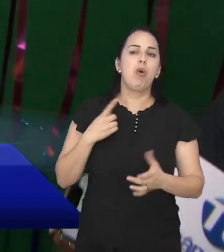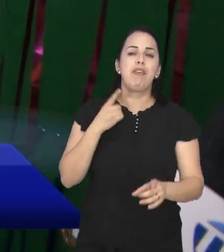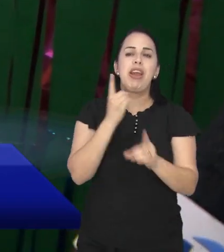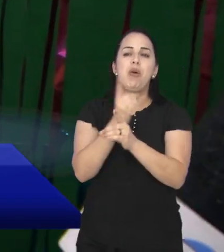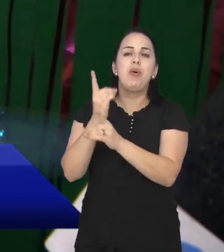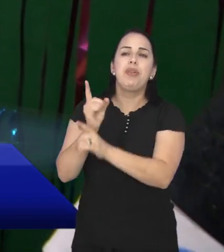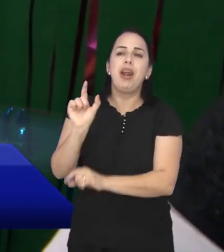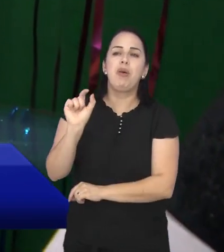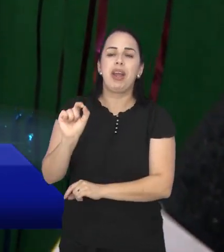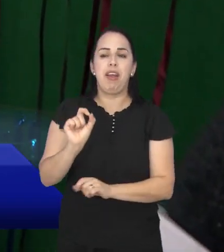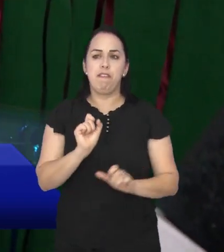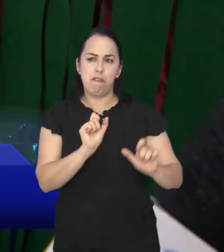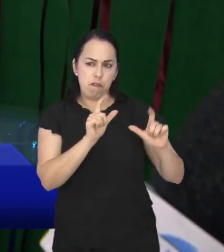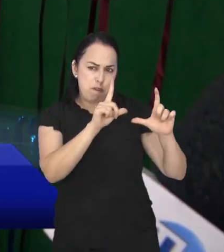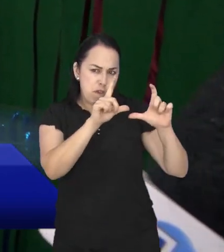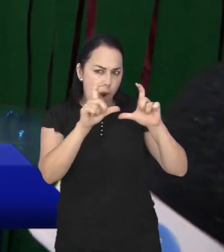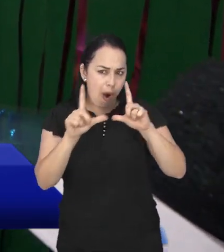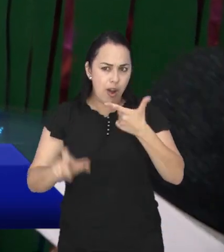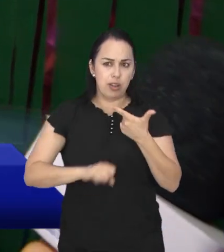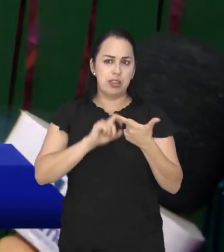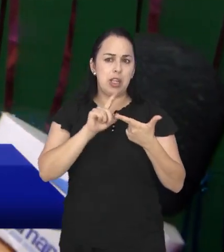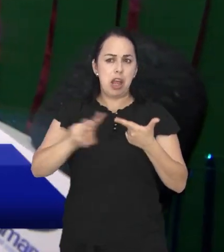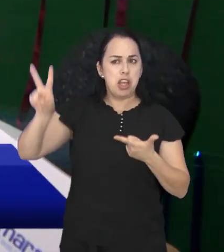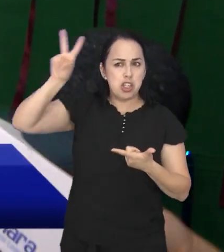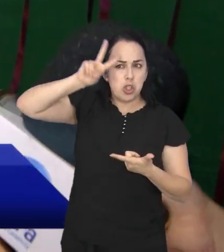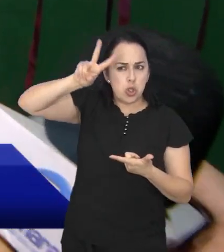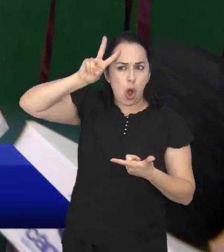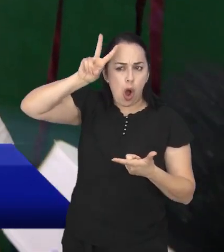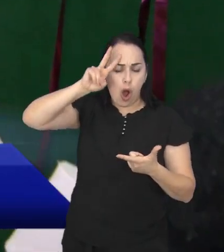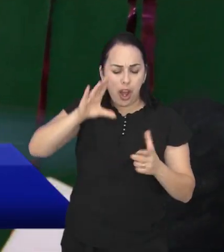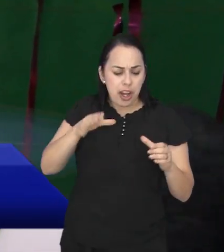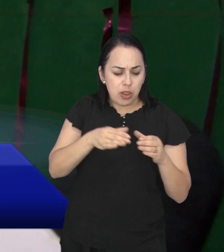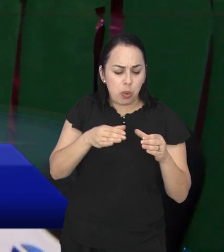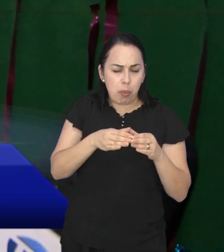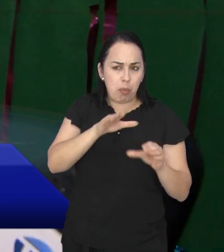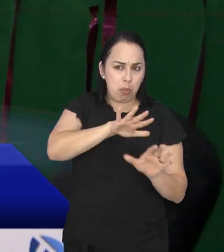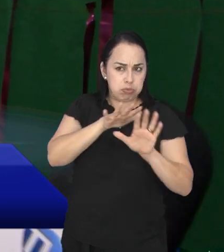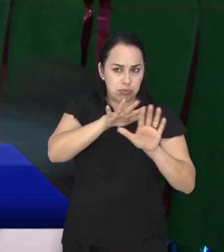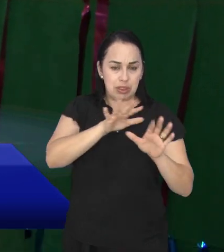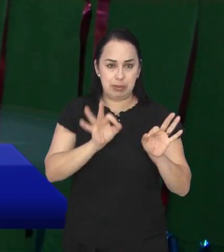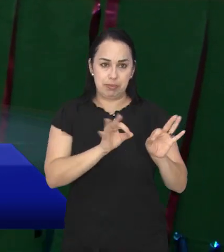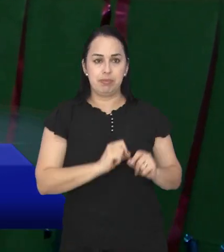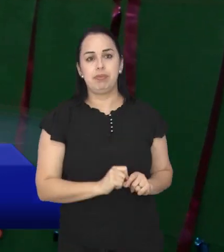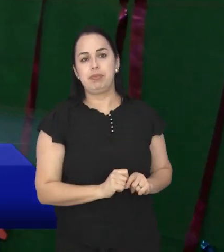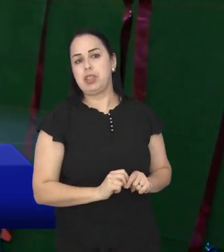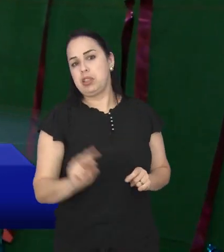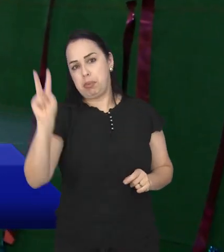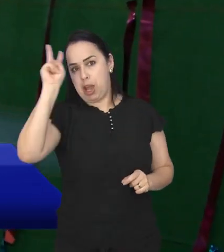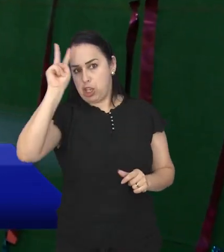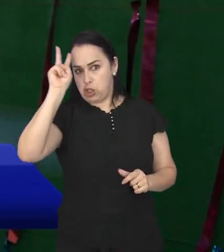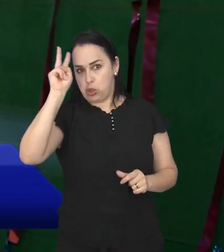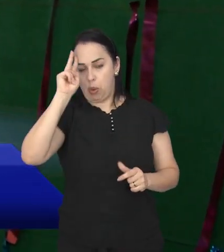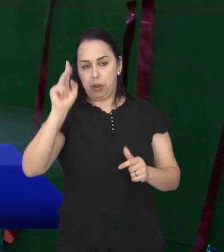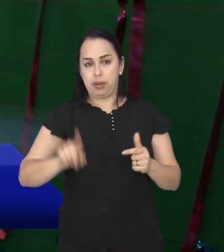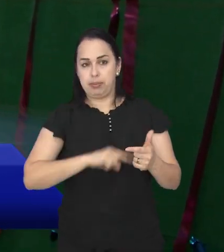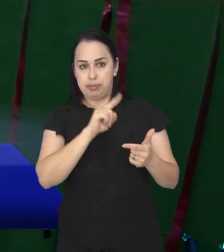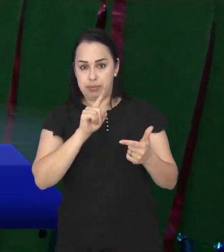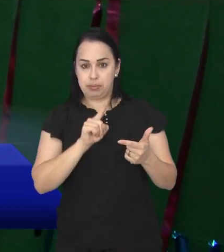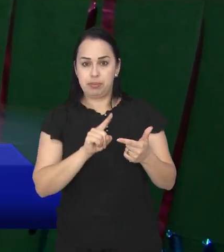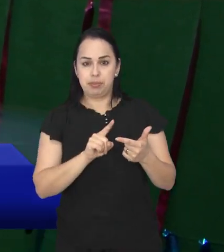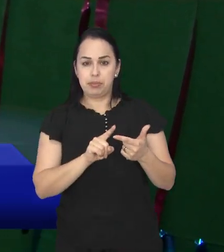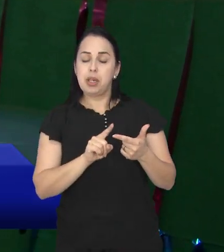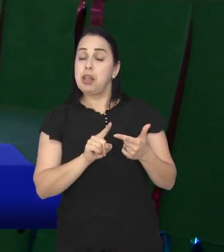pessoal pode encontrar aqui. estou vendo que tem umas fotos, Tem um pouquinho da história, então, desse bloco de rua? Isso, vai encontrar um pouquinho da história